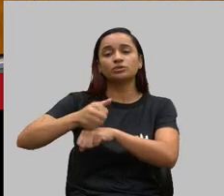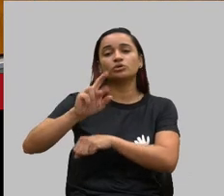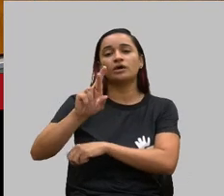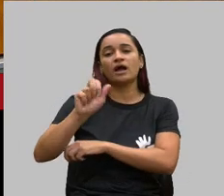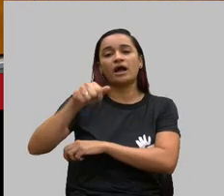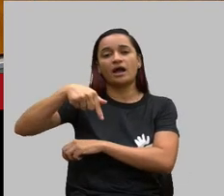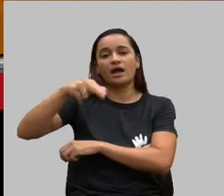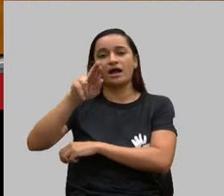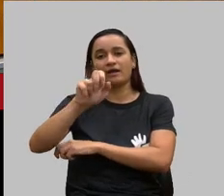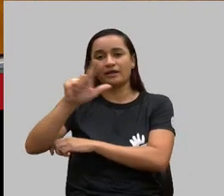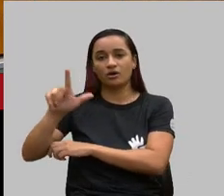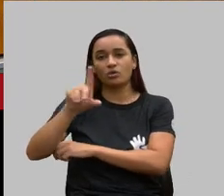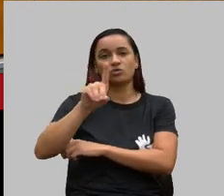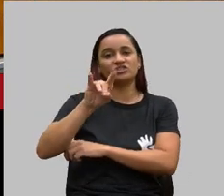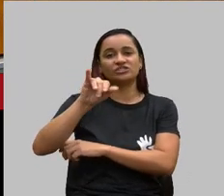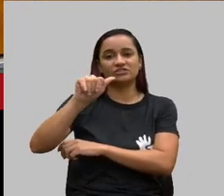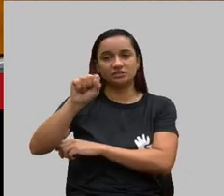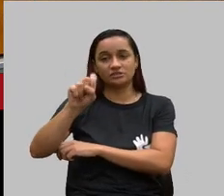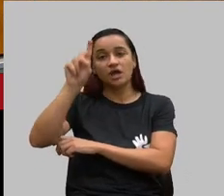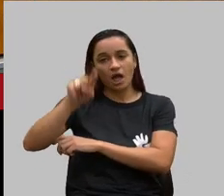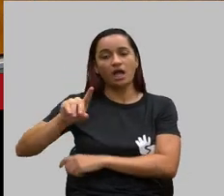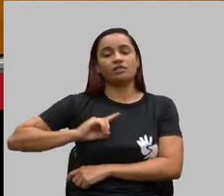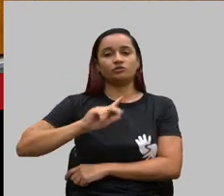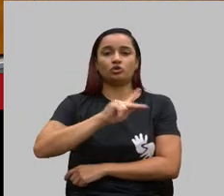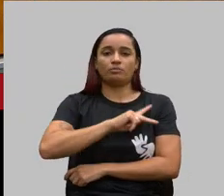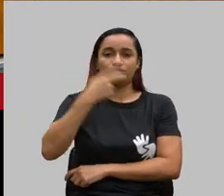Dias, defensora pública geral do Estado.